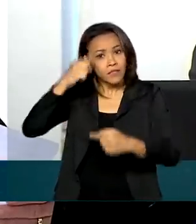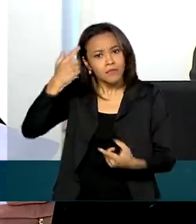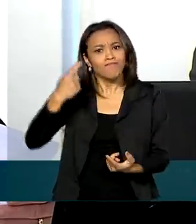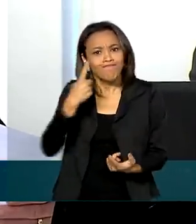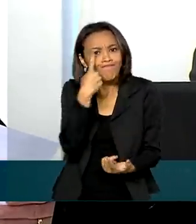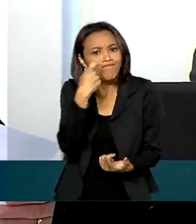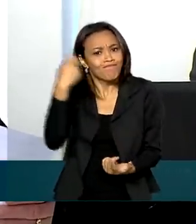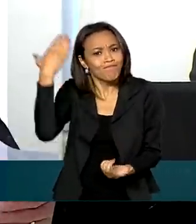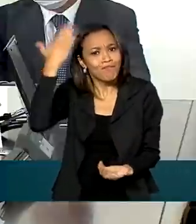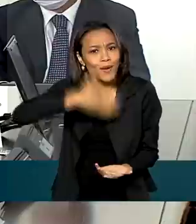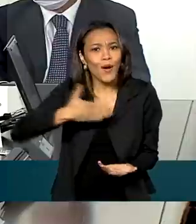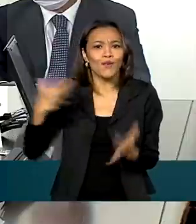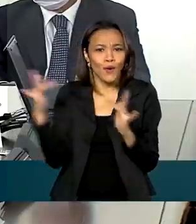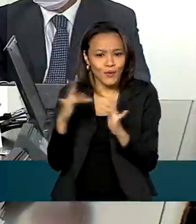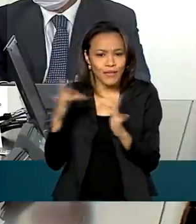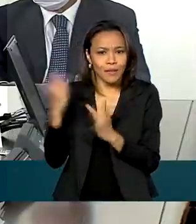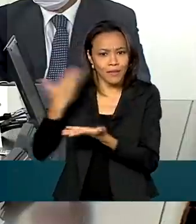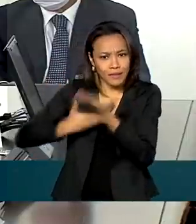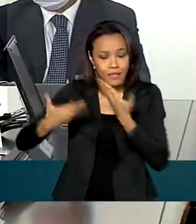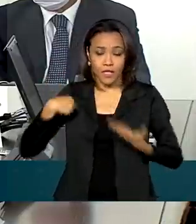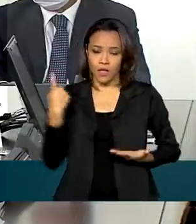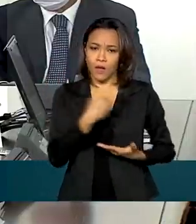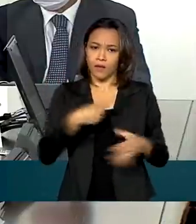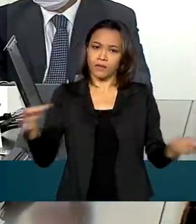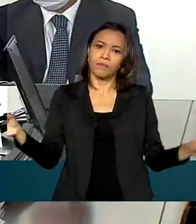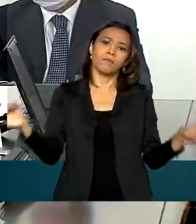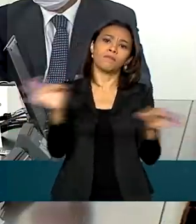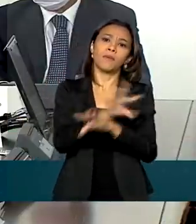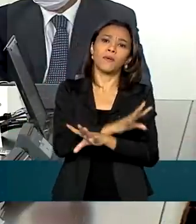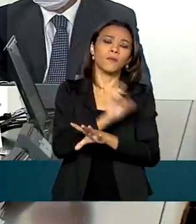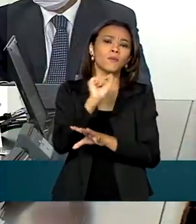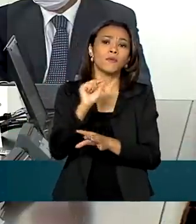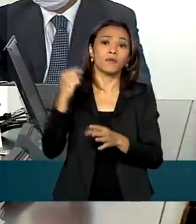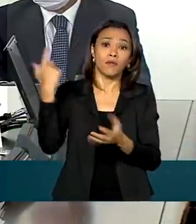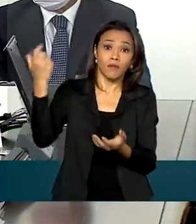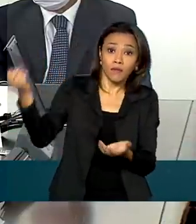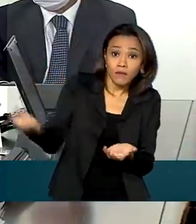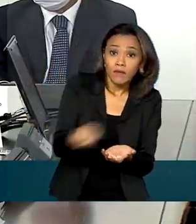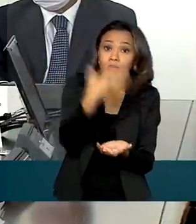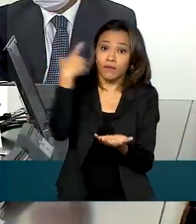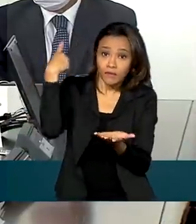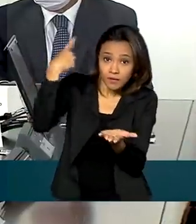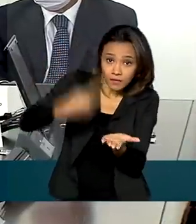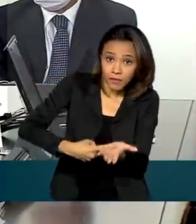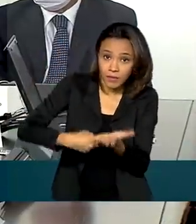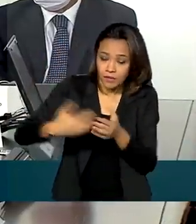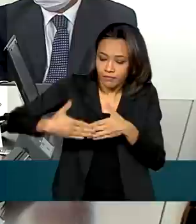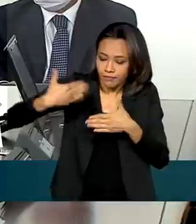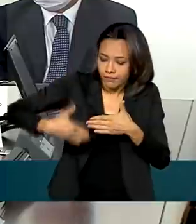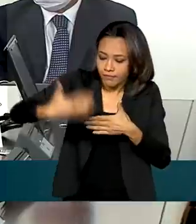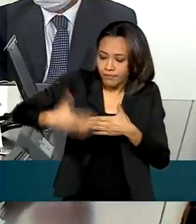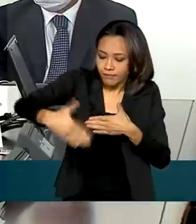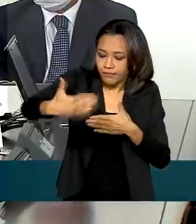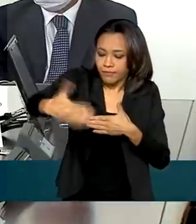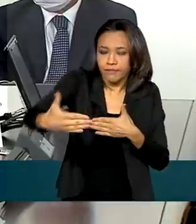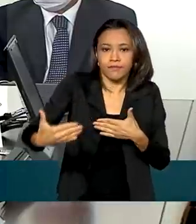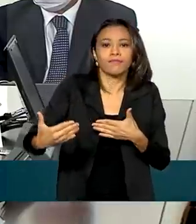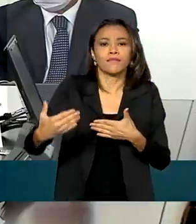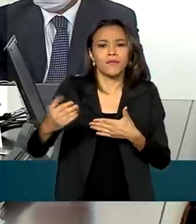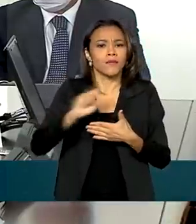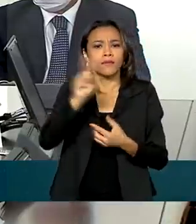nossas relações. Estamos prontos a estabelecer novas frentes de diálogo e de colaboração, a fim de